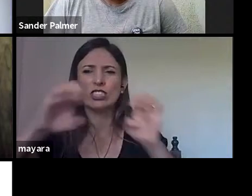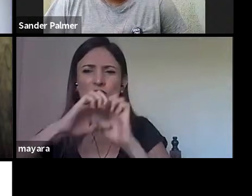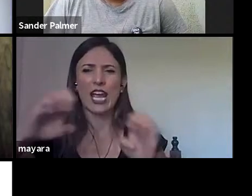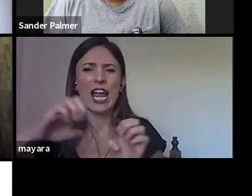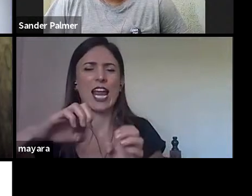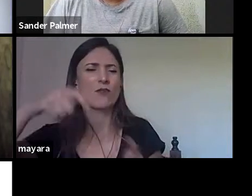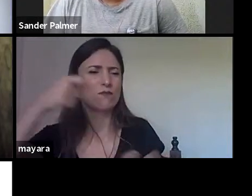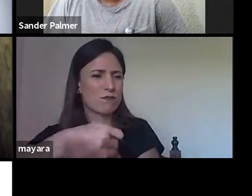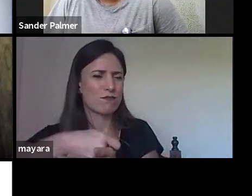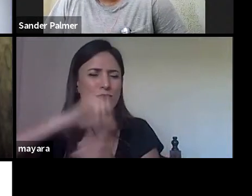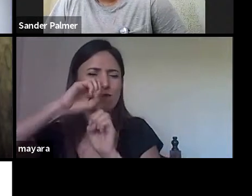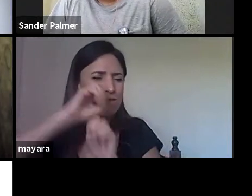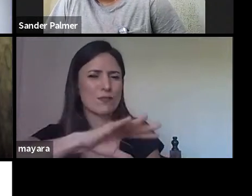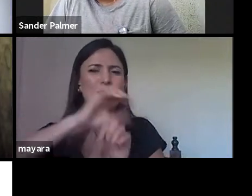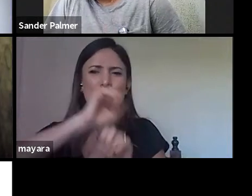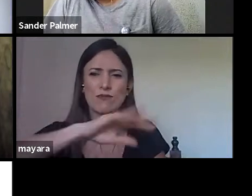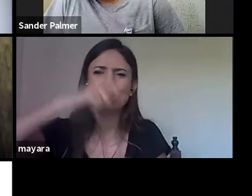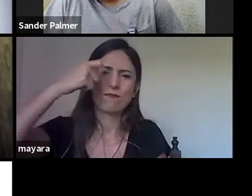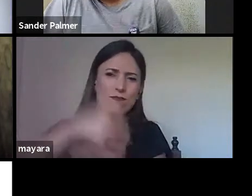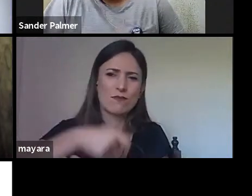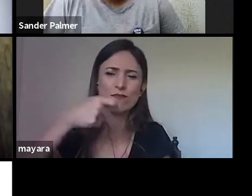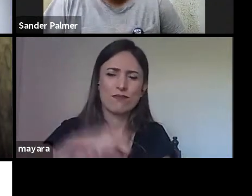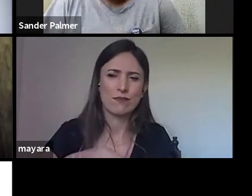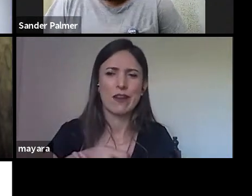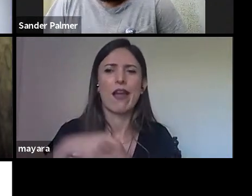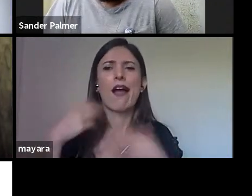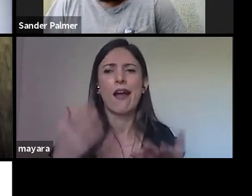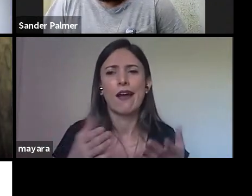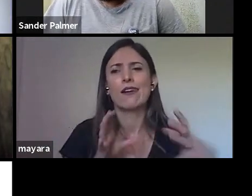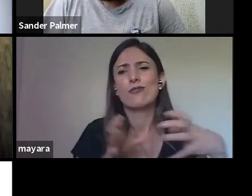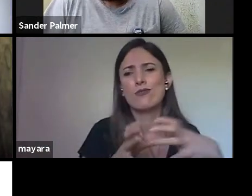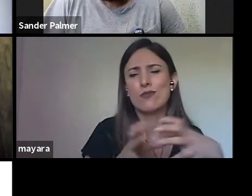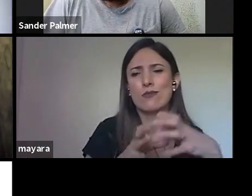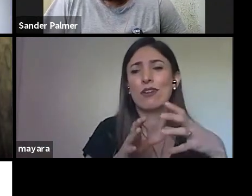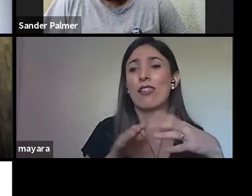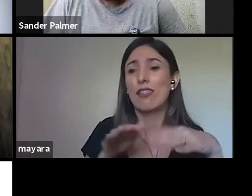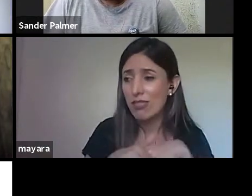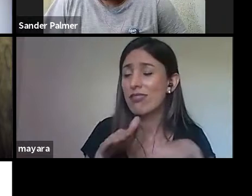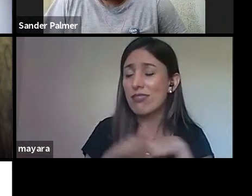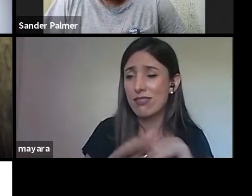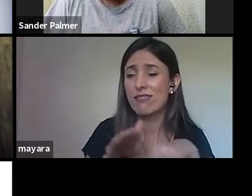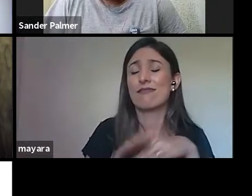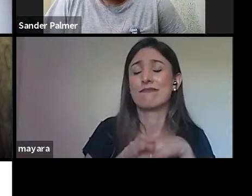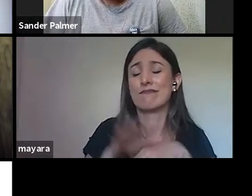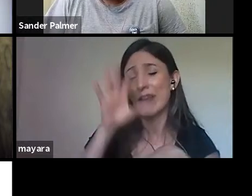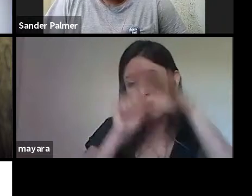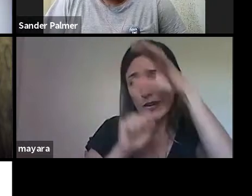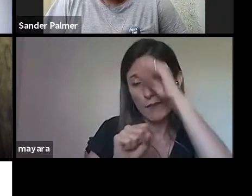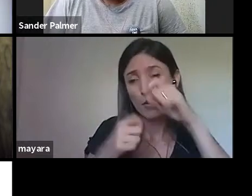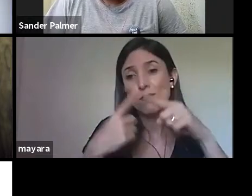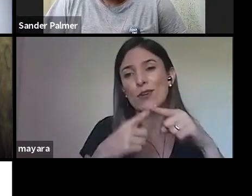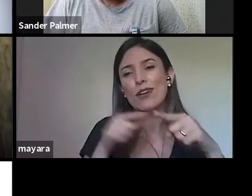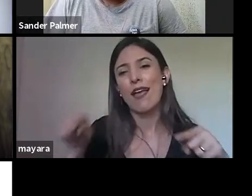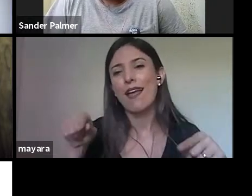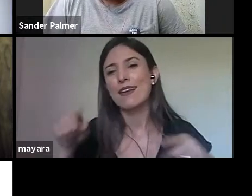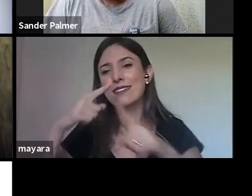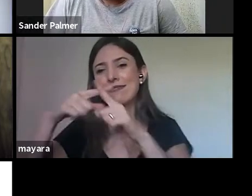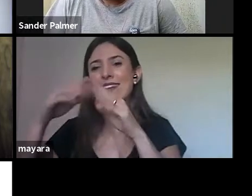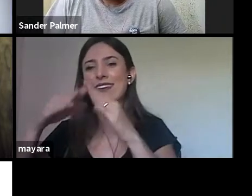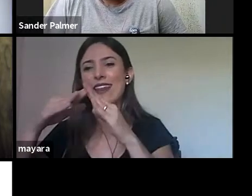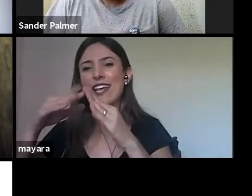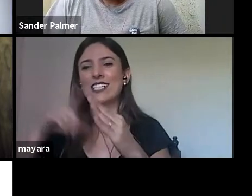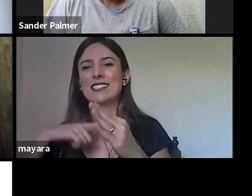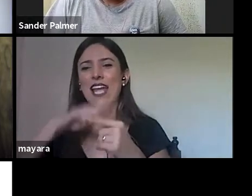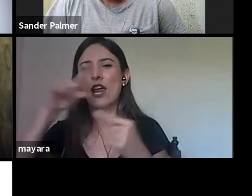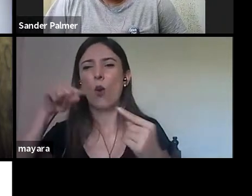moldar, vamos dizer assim, de acordo com os seus interesses, e nesses interesses ela vai efetivamente,